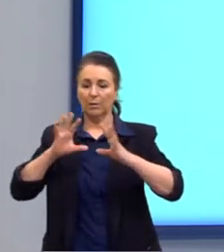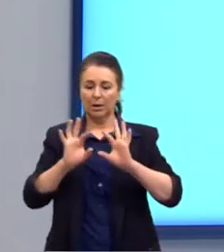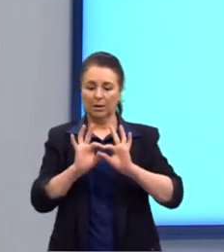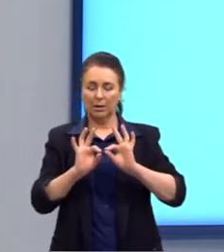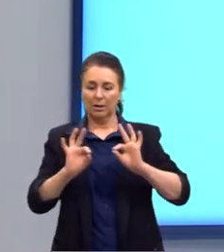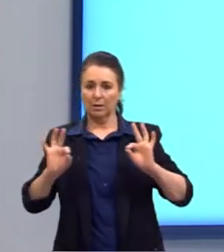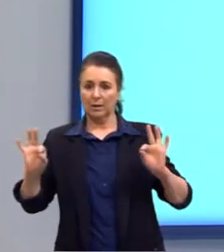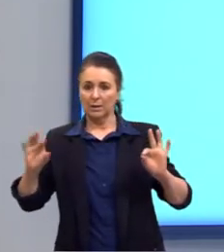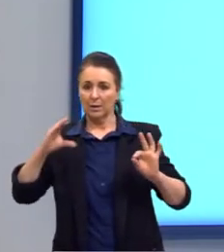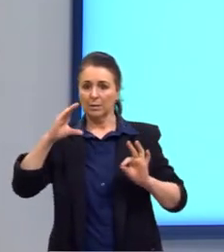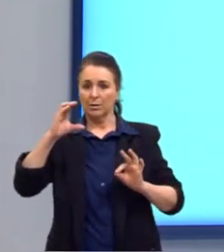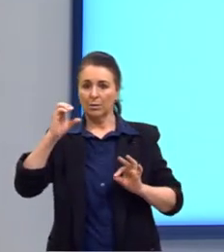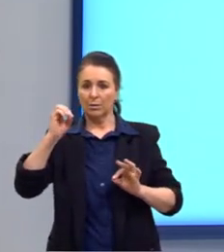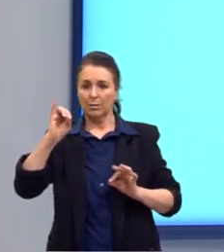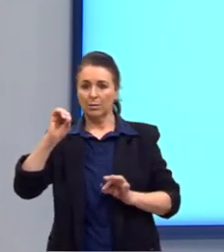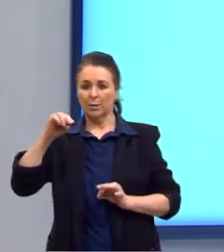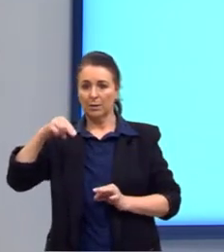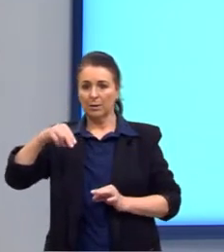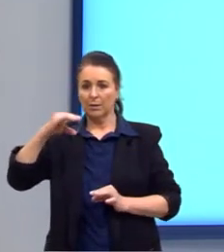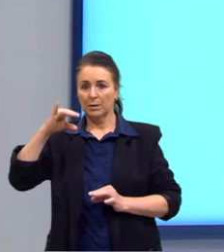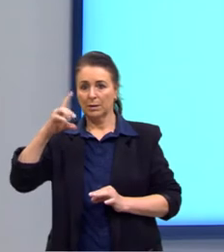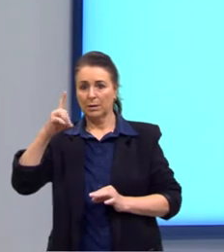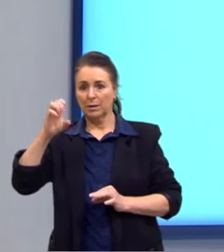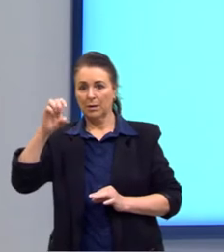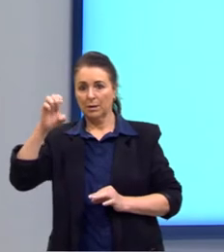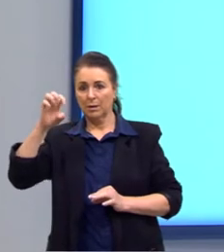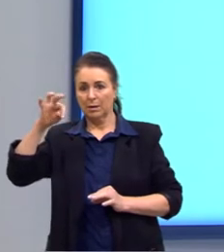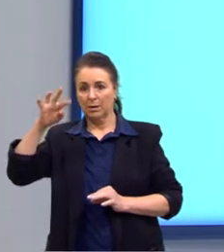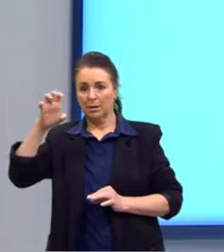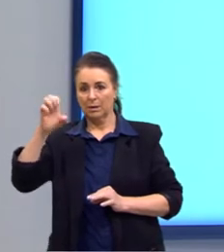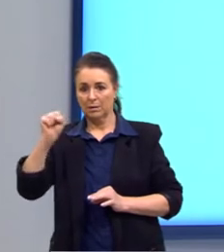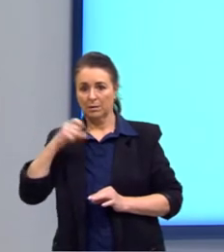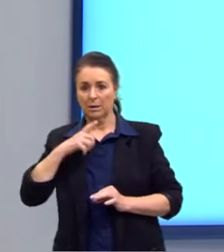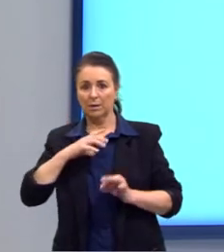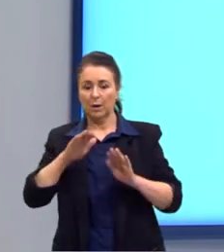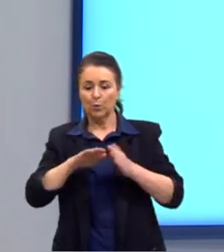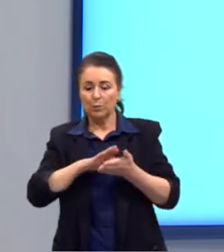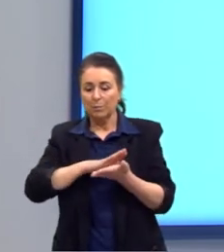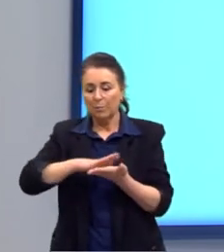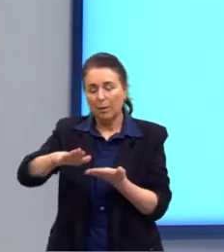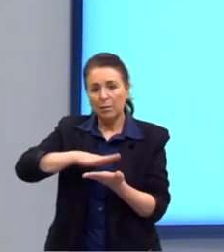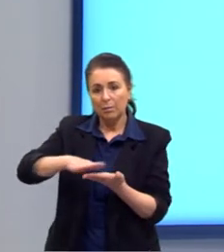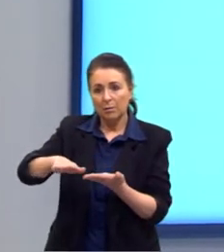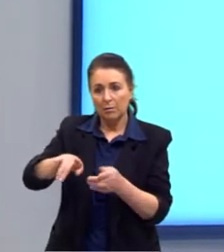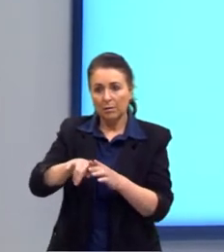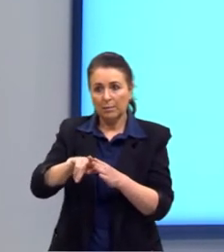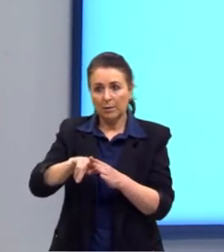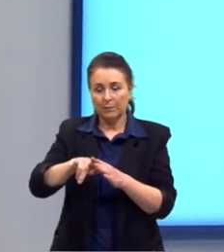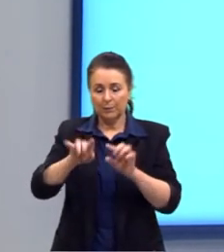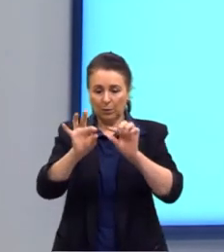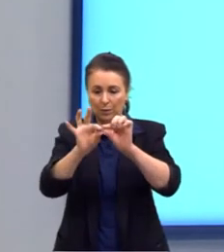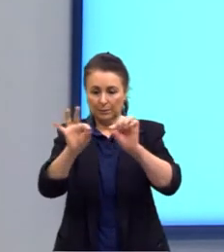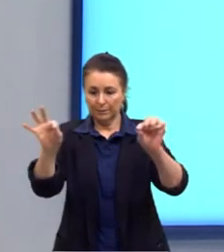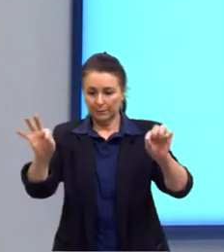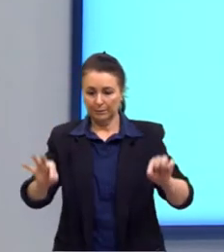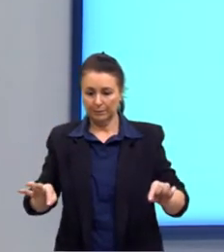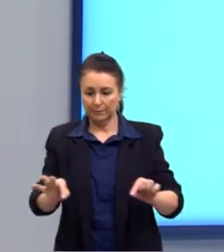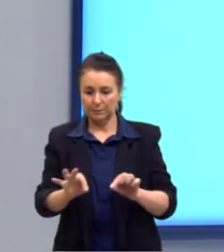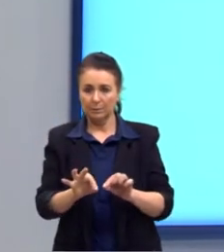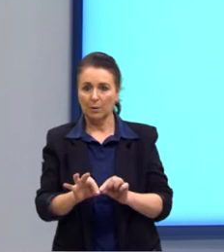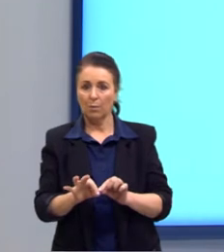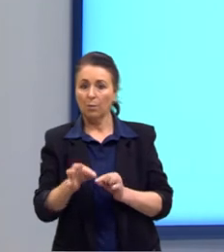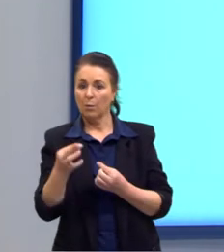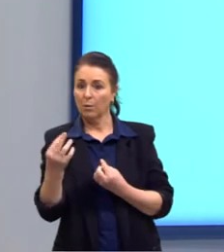coincidentes, nós temos também os planos coincidentes. Quando dois planos são exatamente iguais. Eles